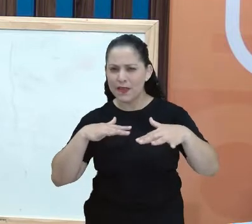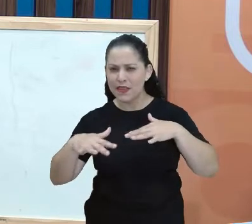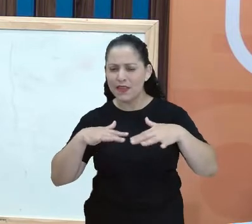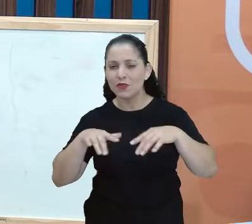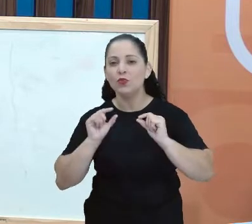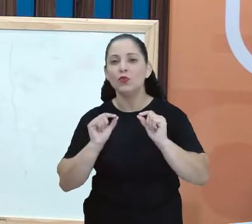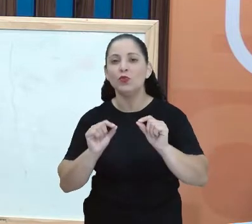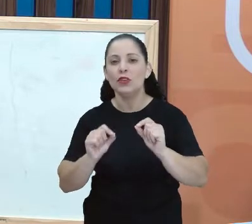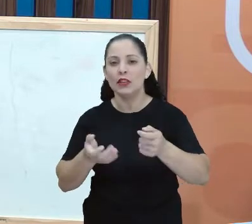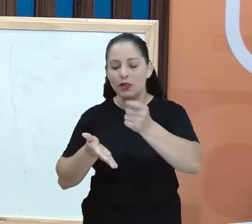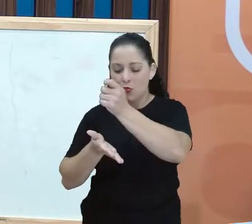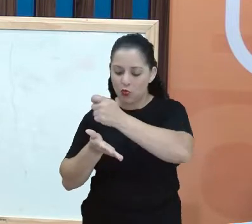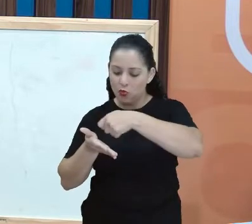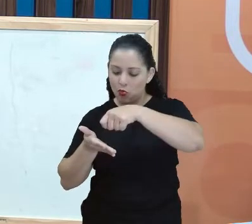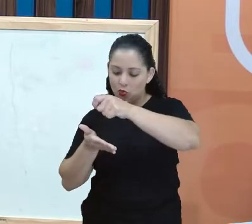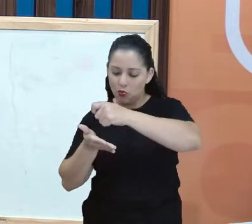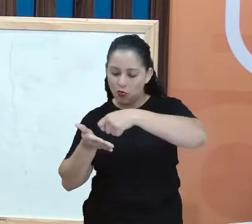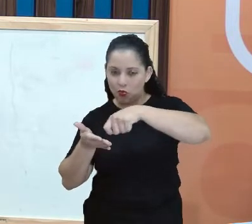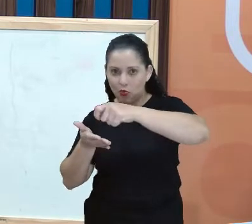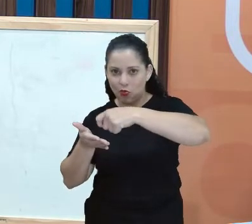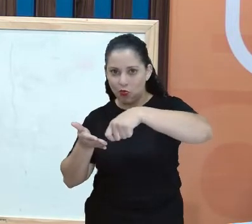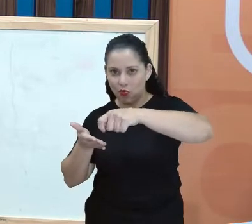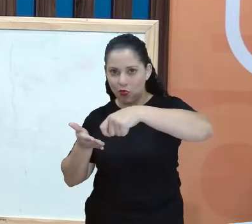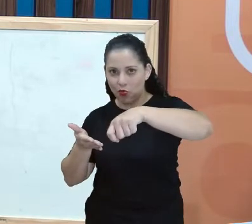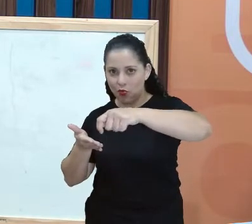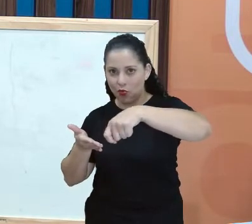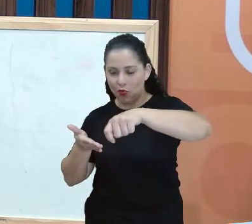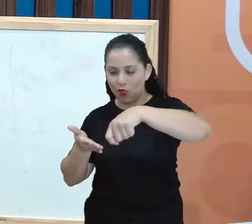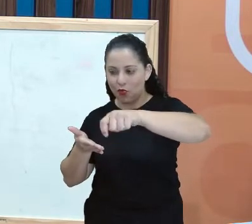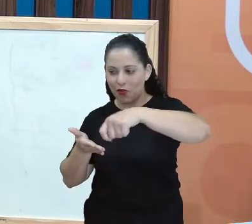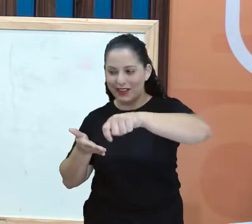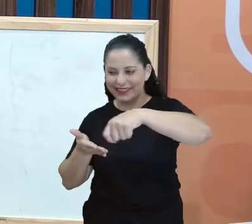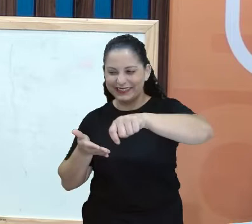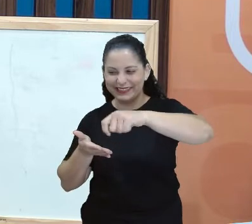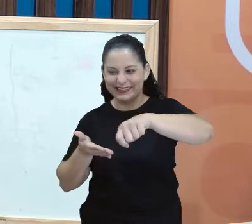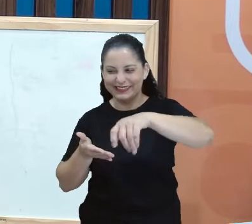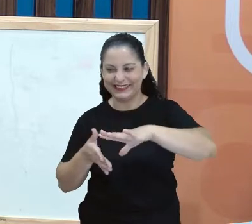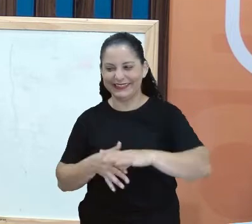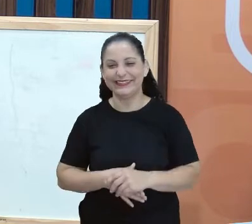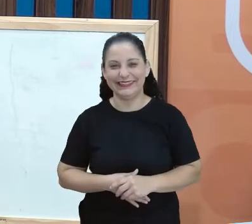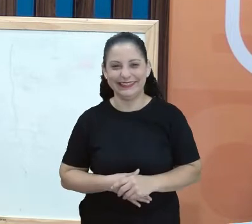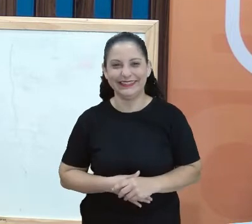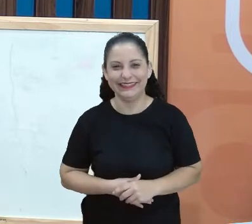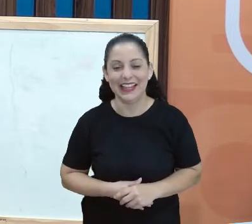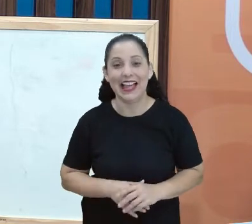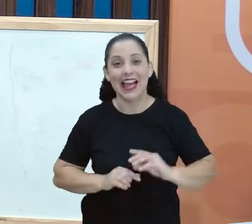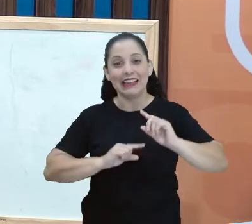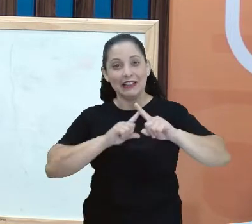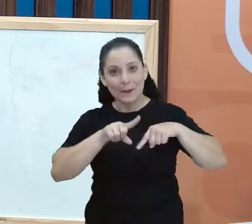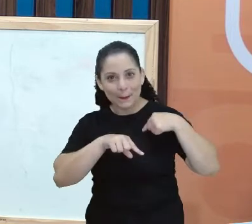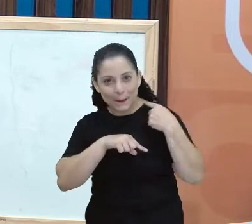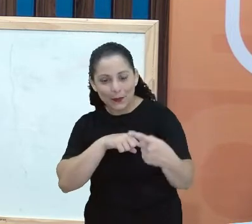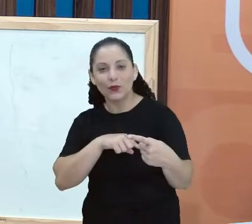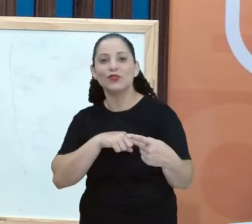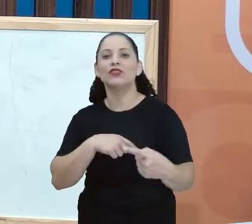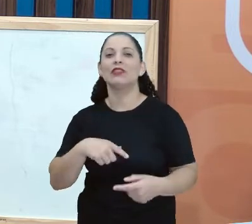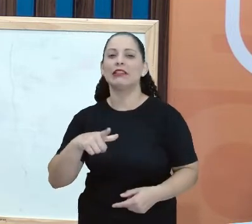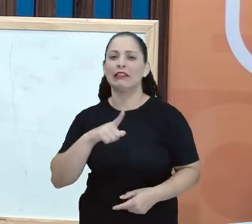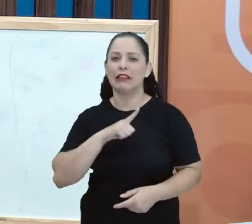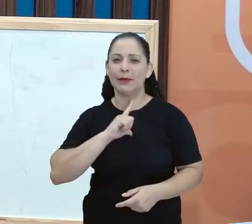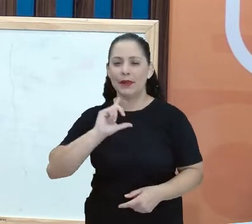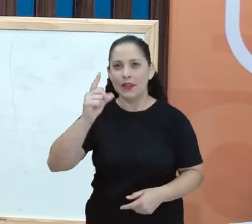desenvolver a sua coordenação motora. Além de desenvolver outras áreas do seu